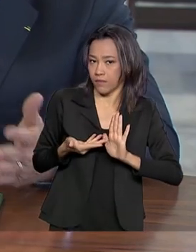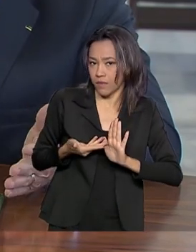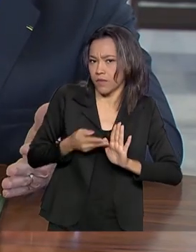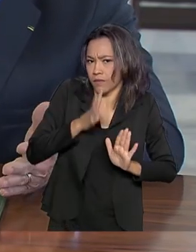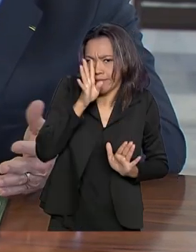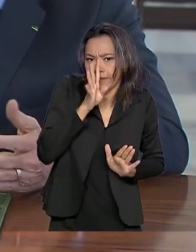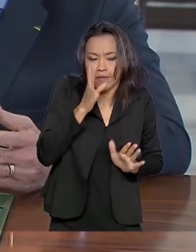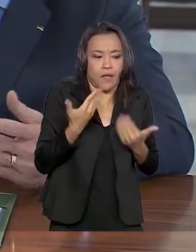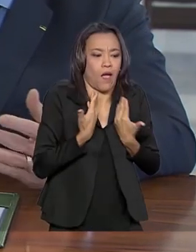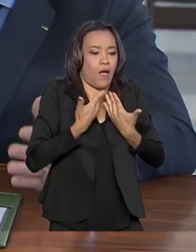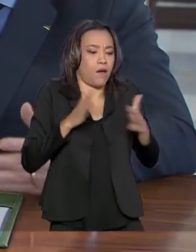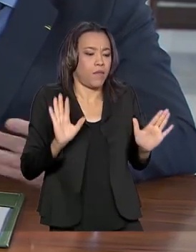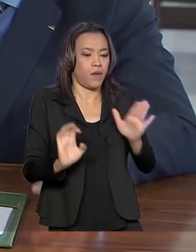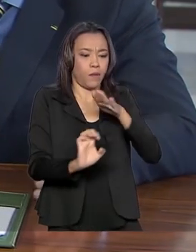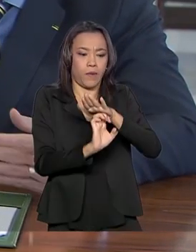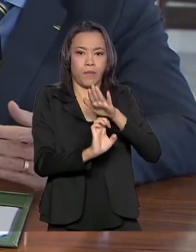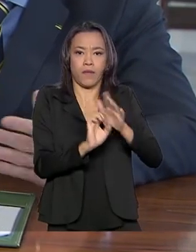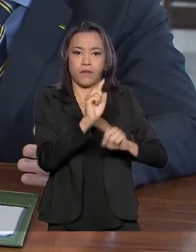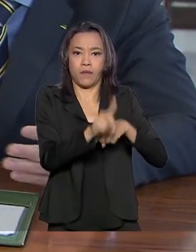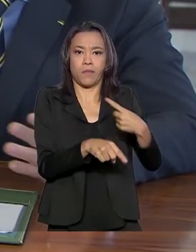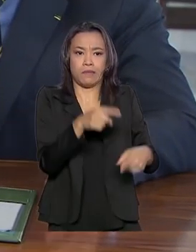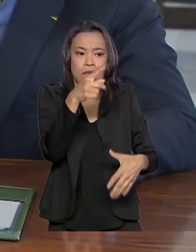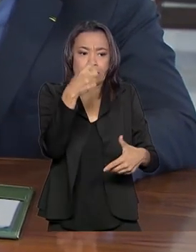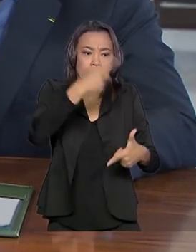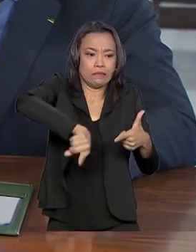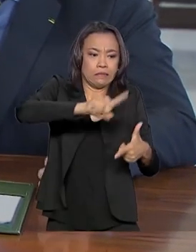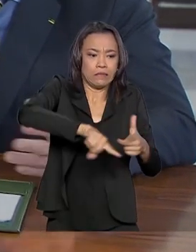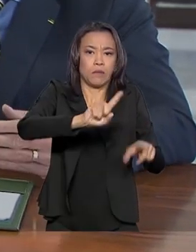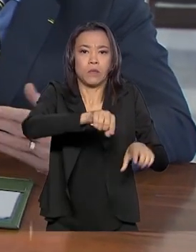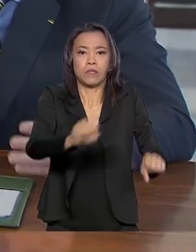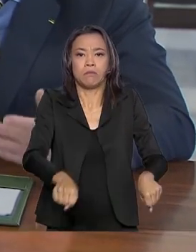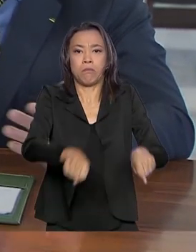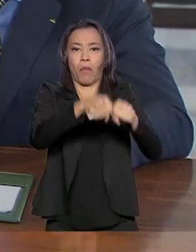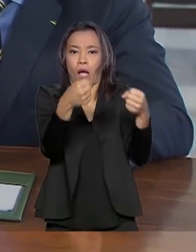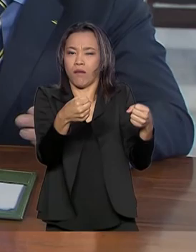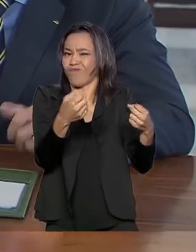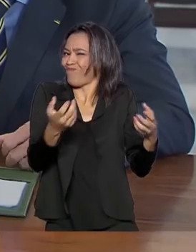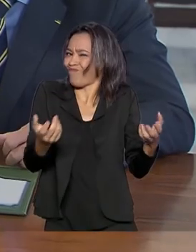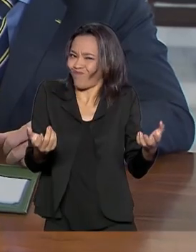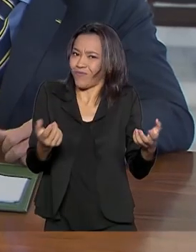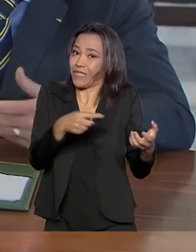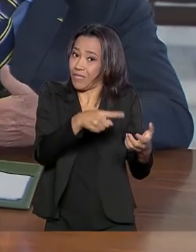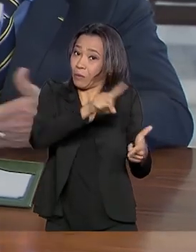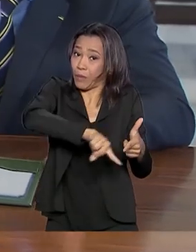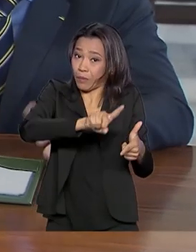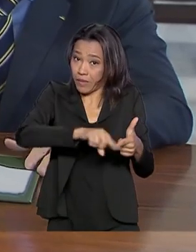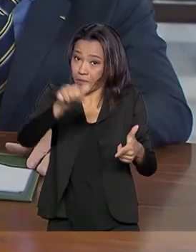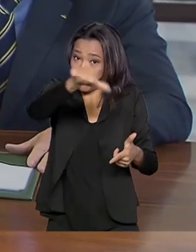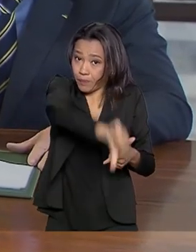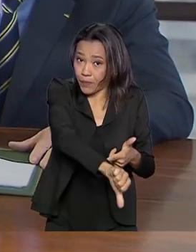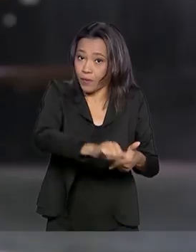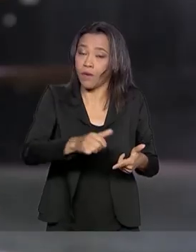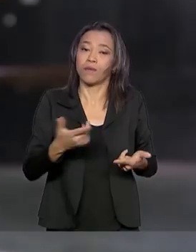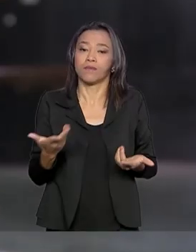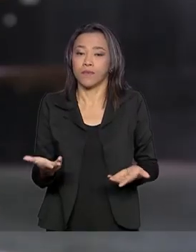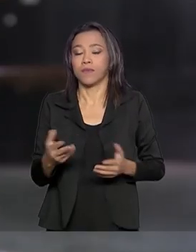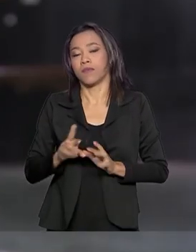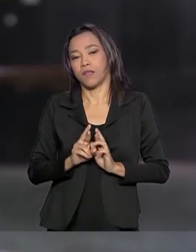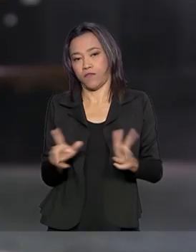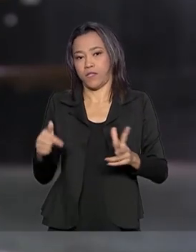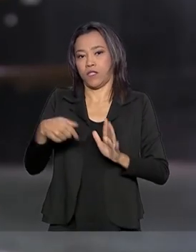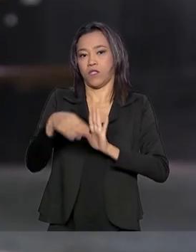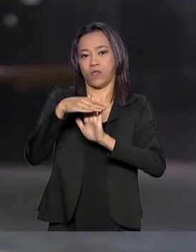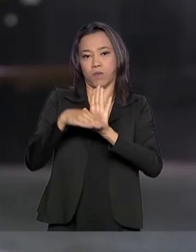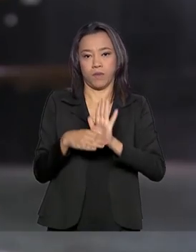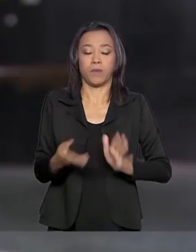adianta abrir a empresa e ela ter dificuldade ou vir a quebrar. Seria um problema dobrado no futuro. Esse é o espírito do projeto. O presidente da